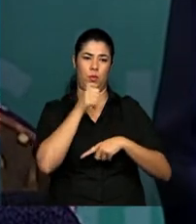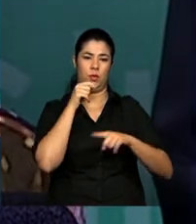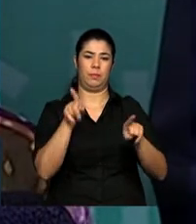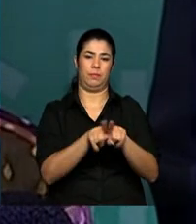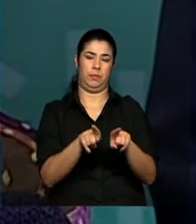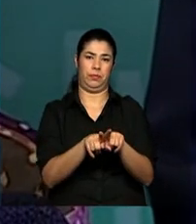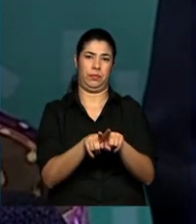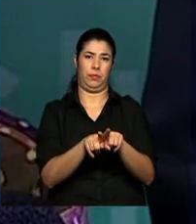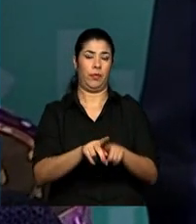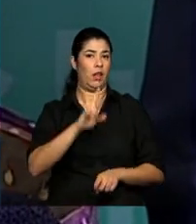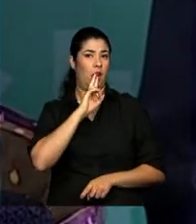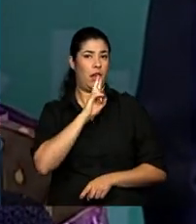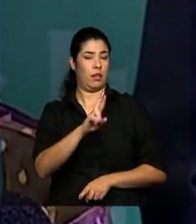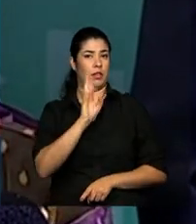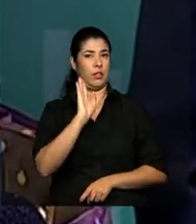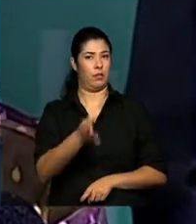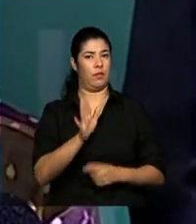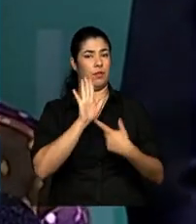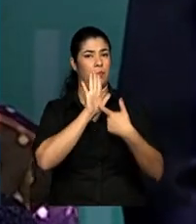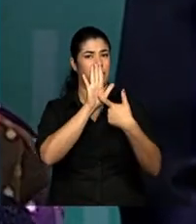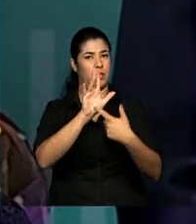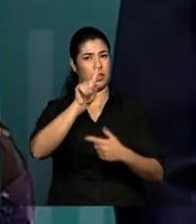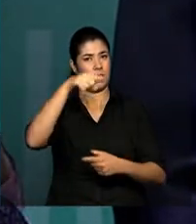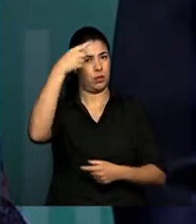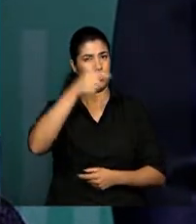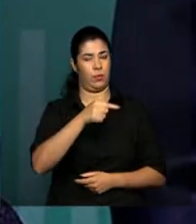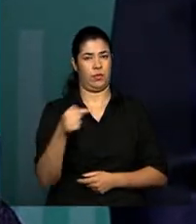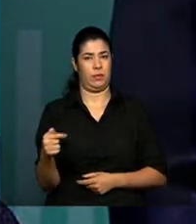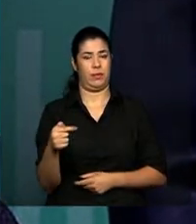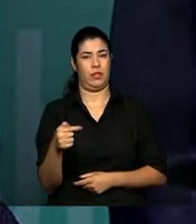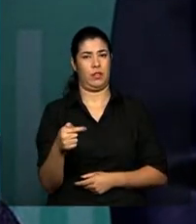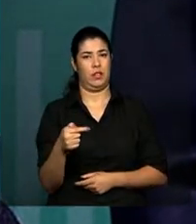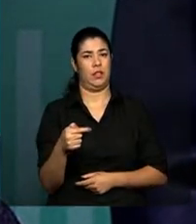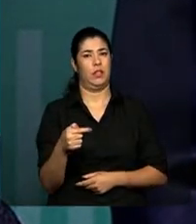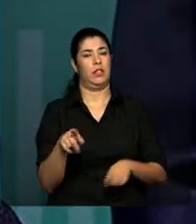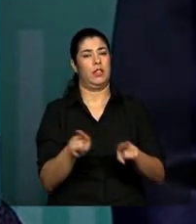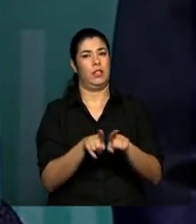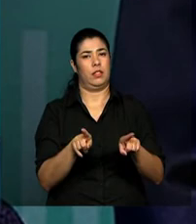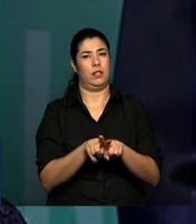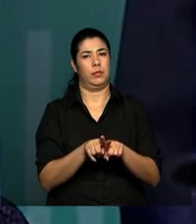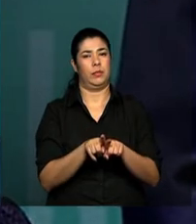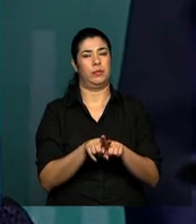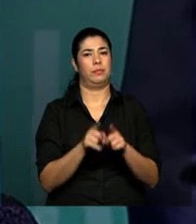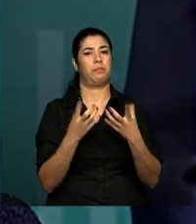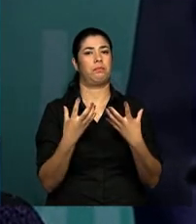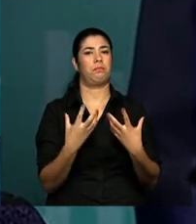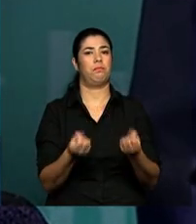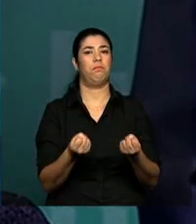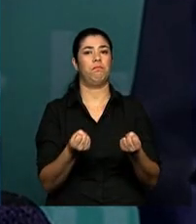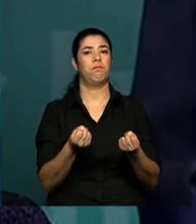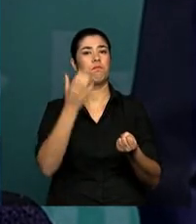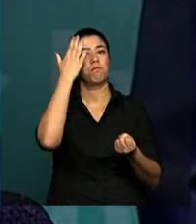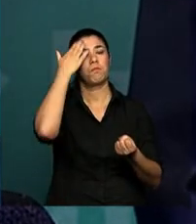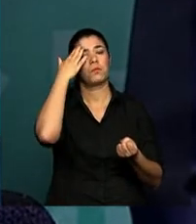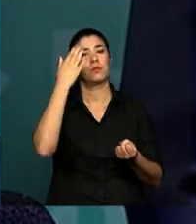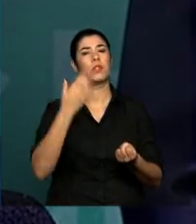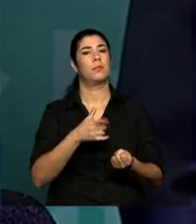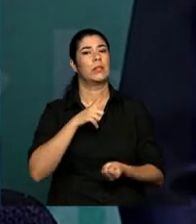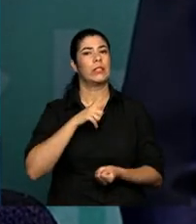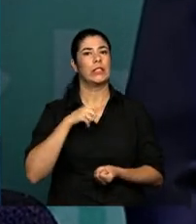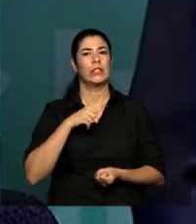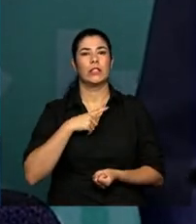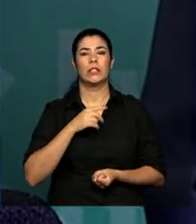O resultado será apresentado a semana que vem e é extraordinariamente